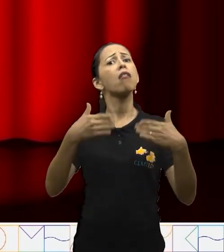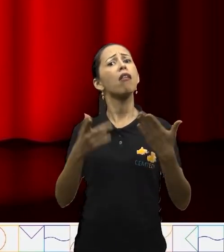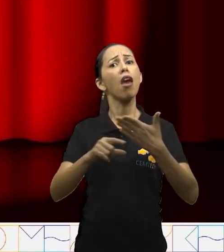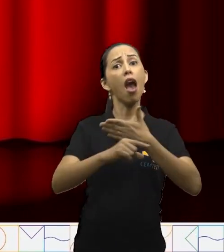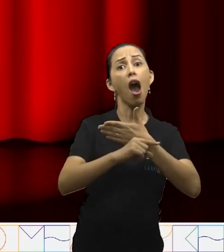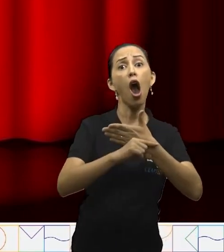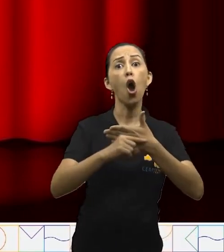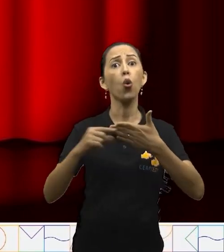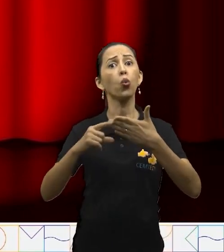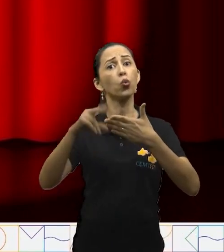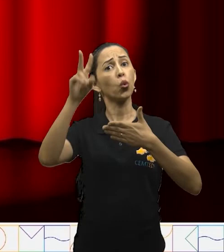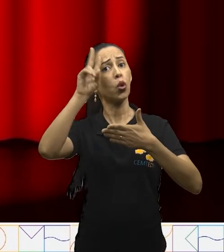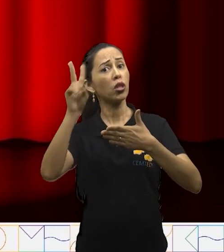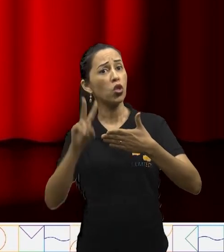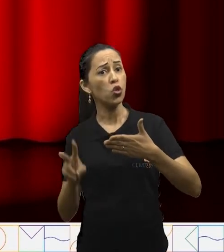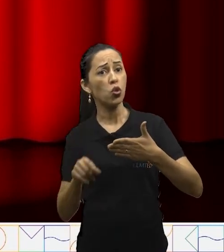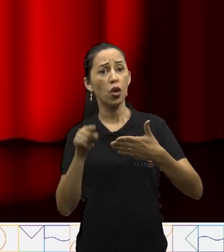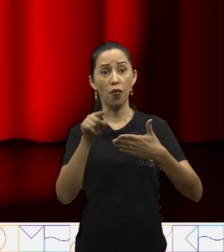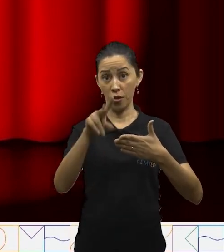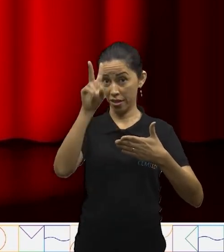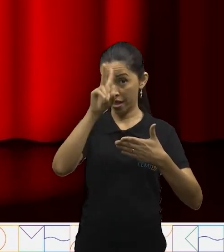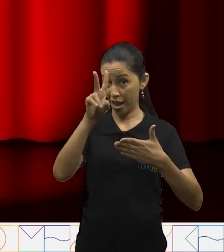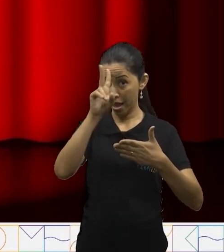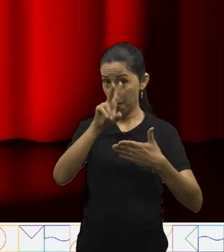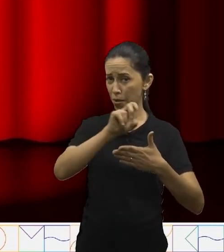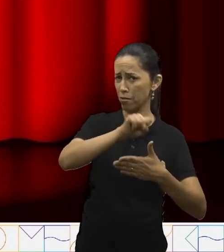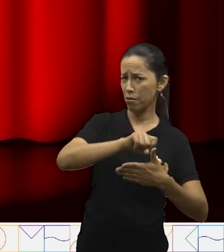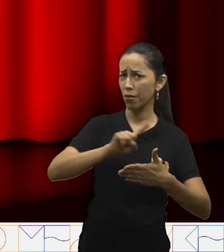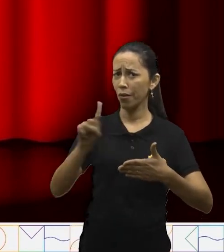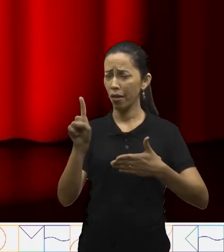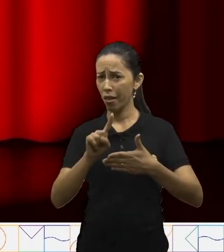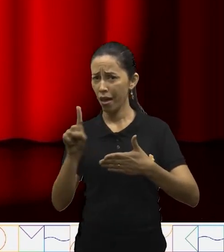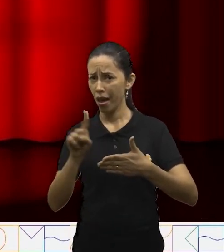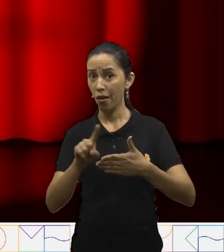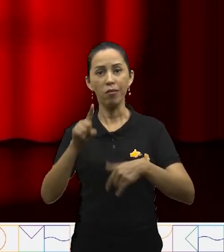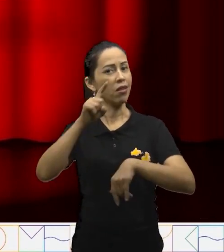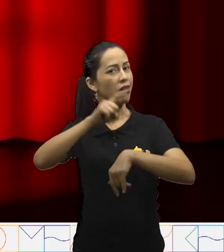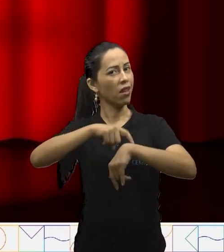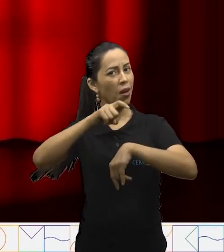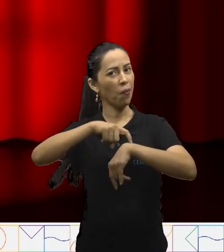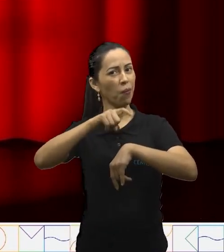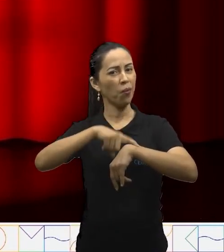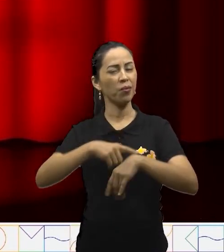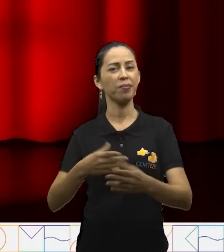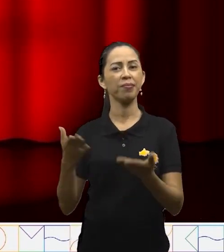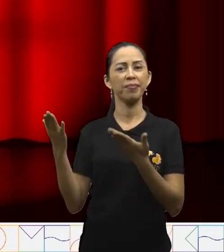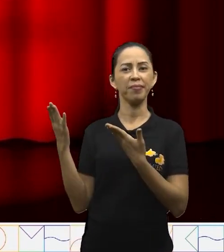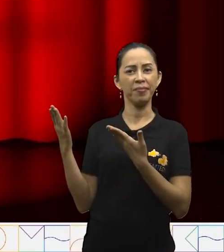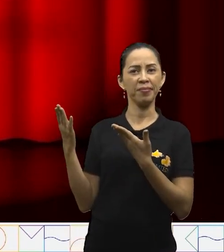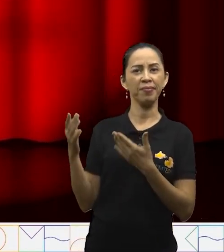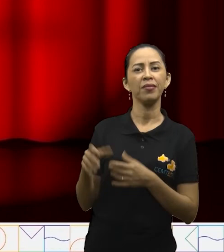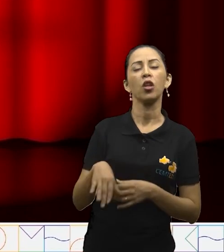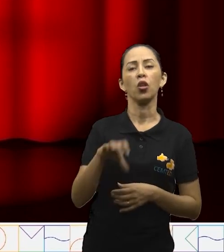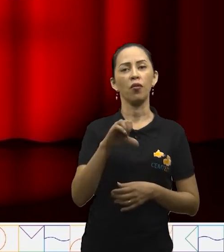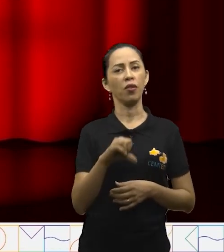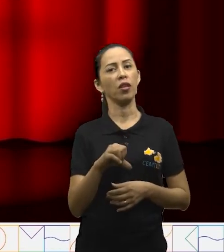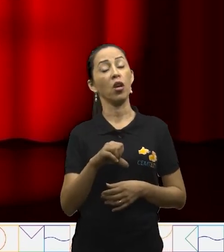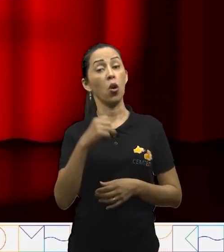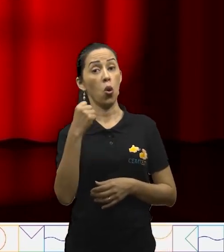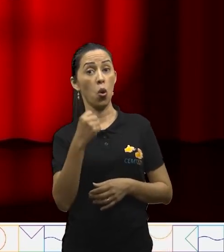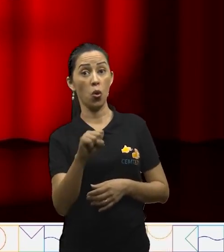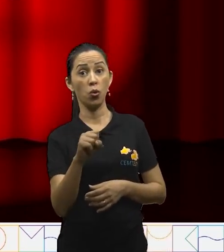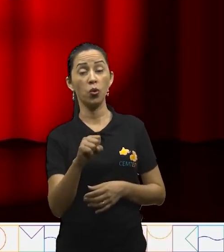história? Você lembra? Sim ou não? Tempo no ar. 10, 9,